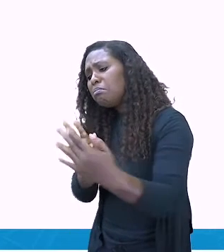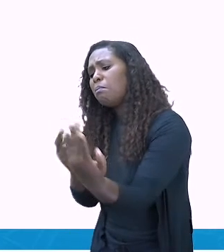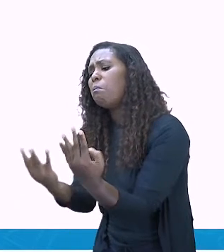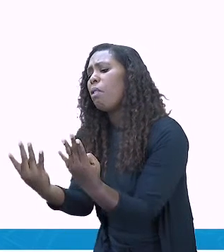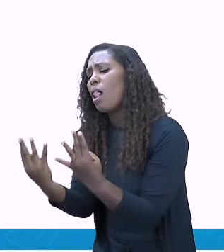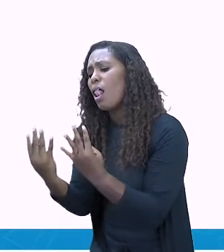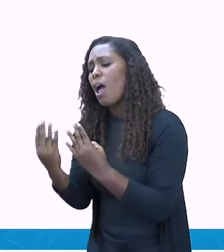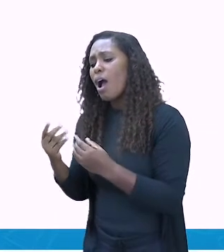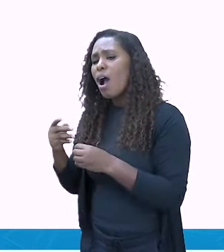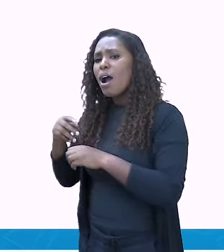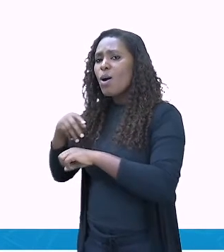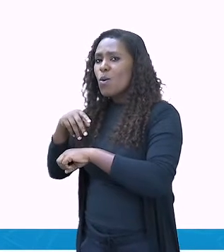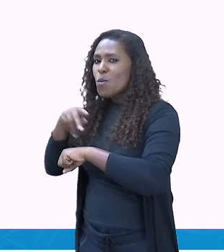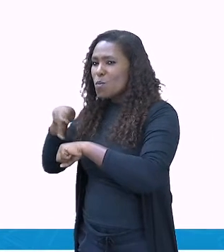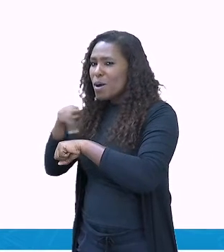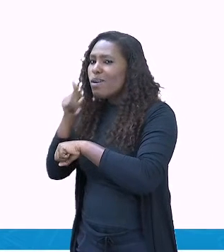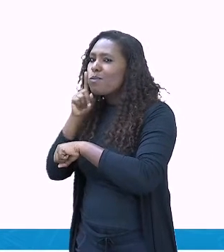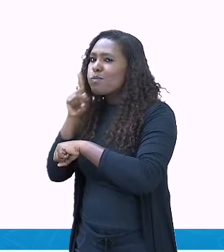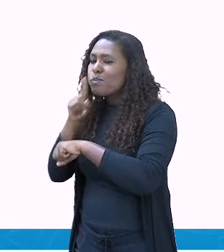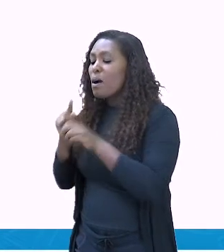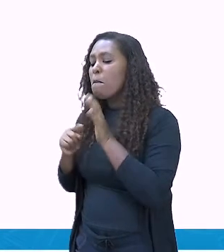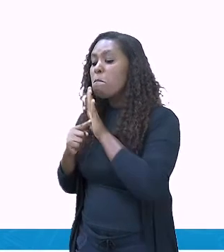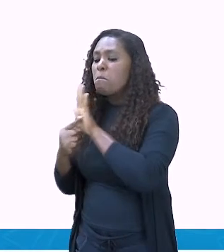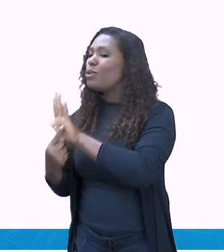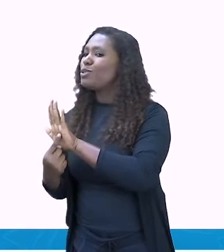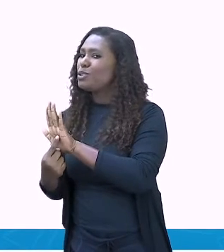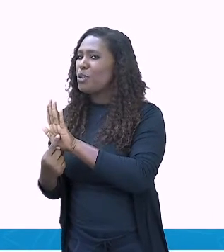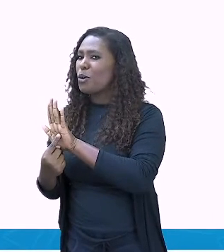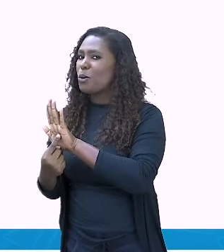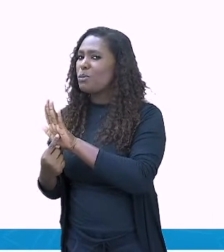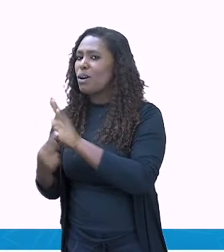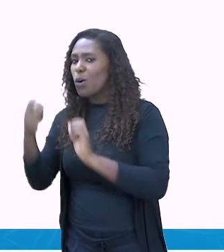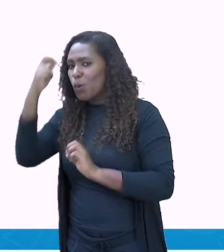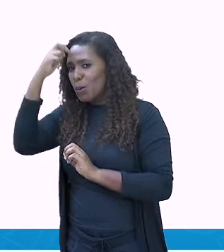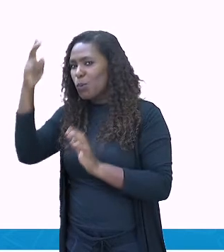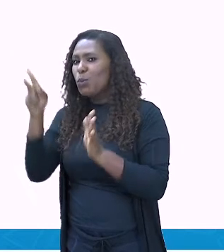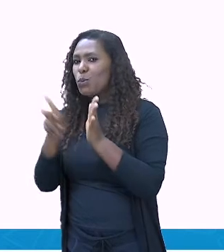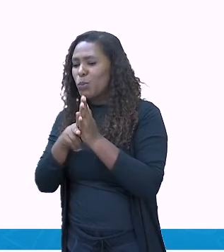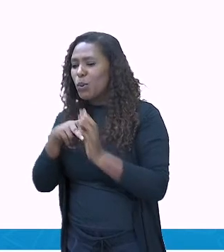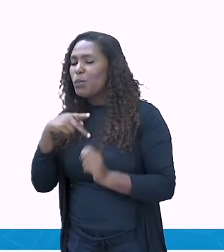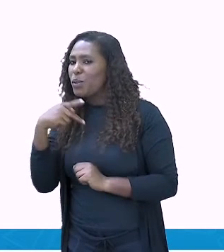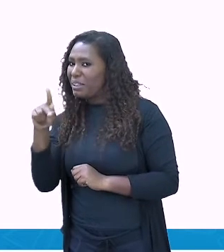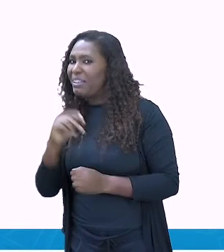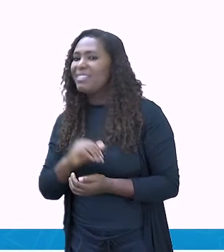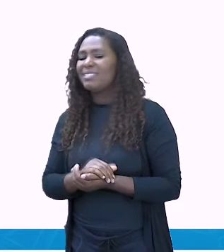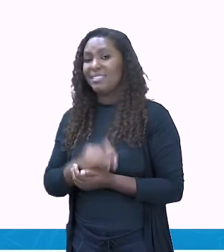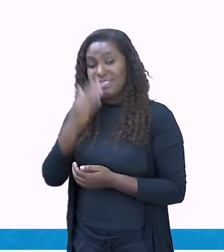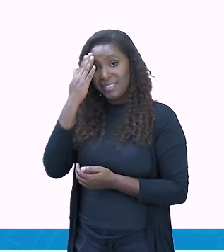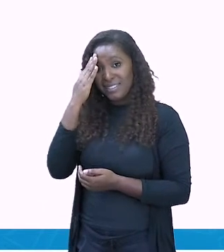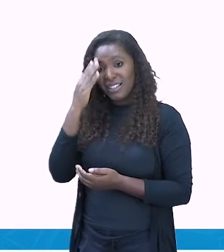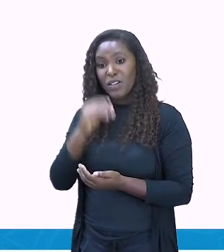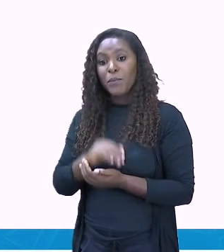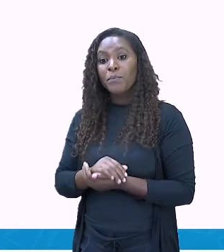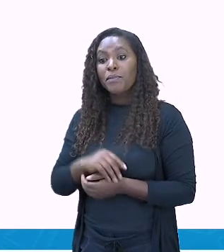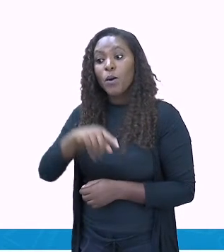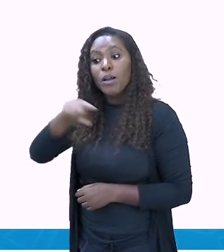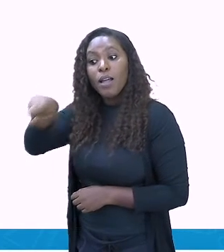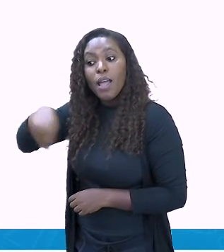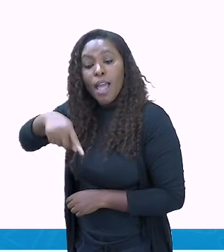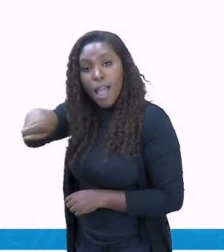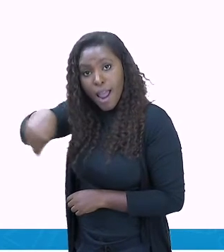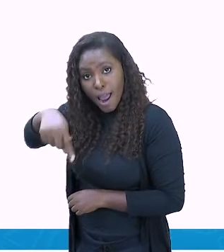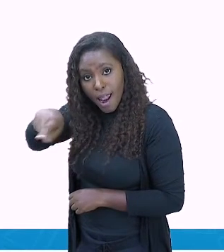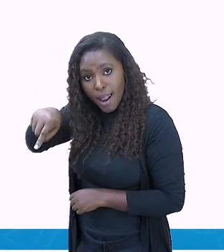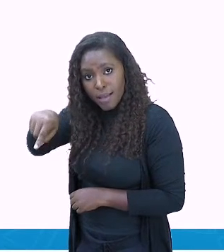viva, uma expressão cultural. Então, esses jamaicanos que foram para os Estados Unidos,